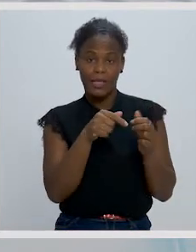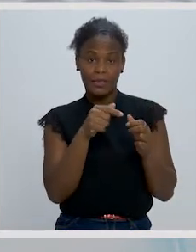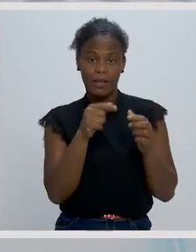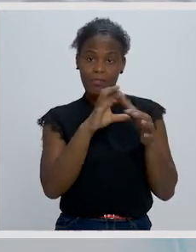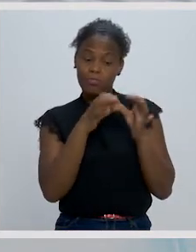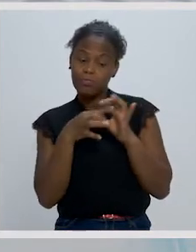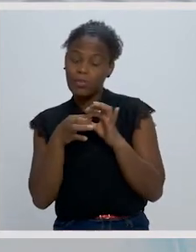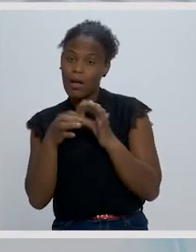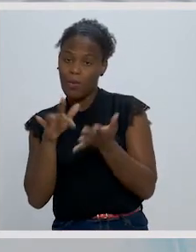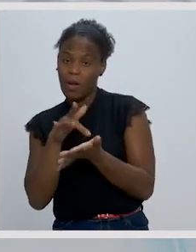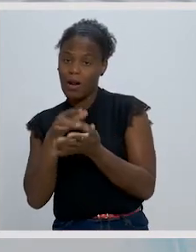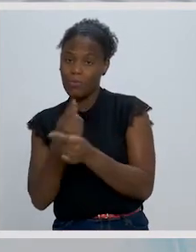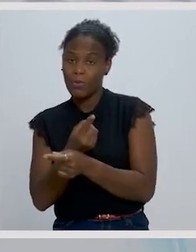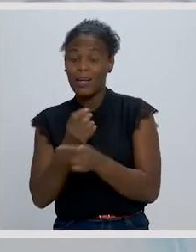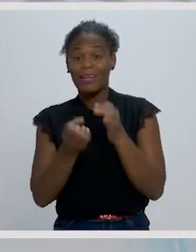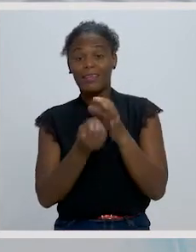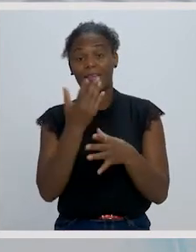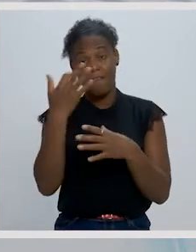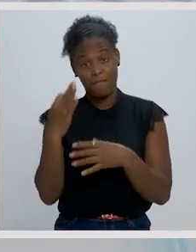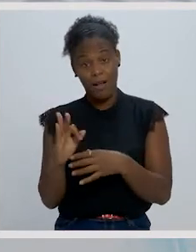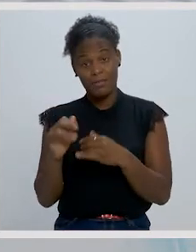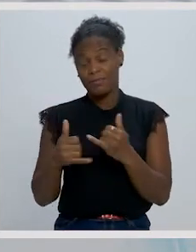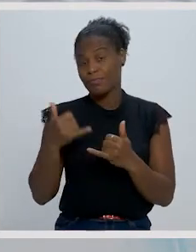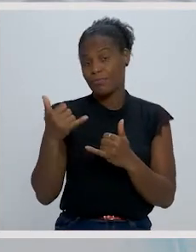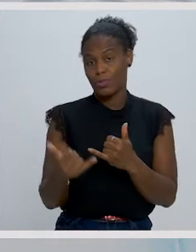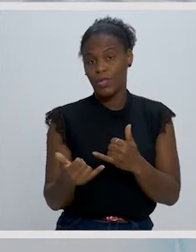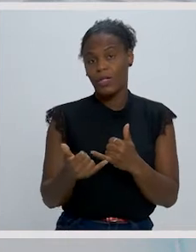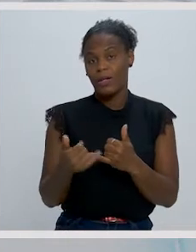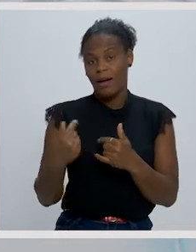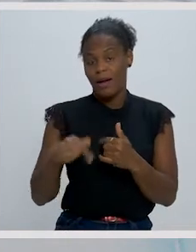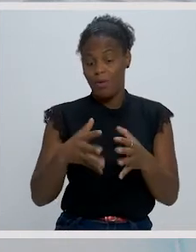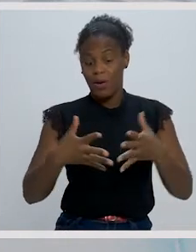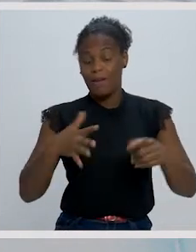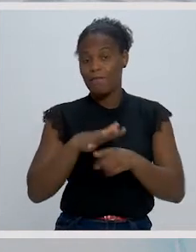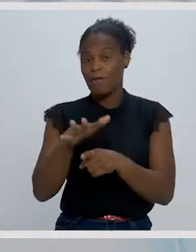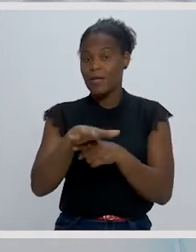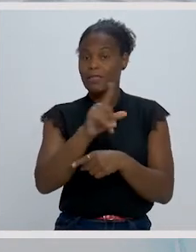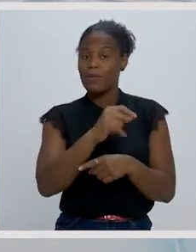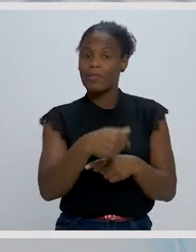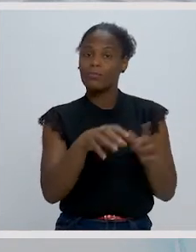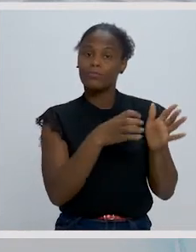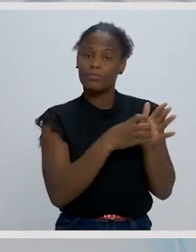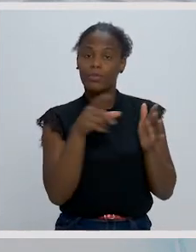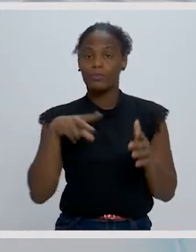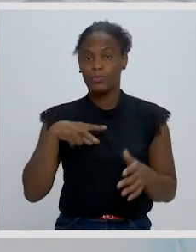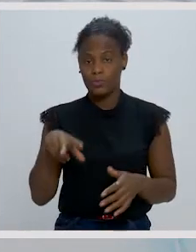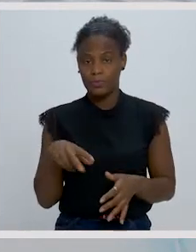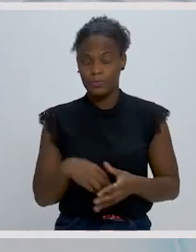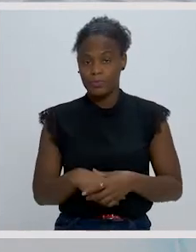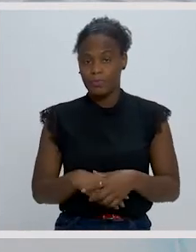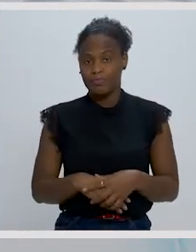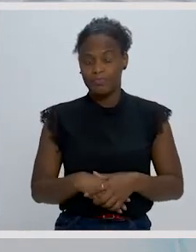corrente literária surgida em França, vai ter uma enorme influência também no simbolismo português.